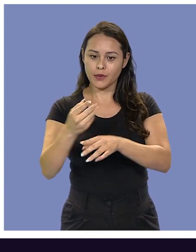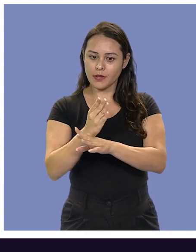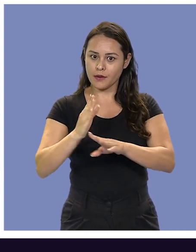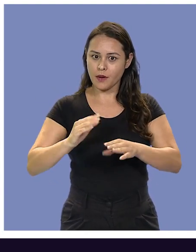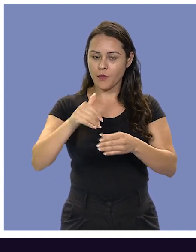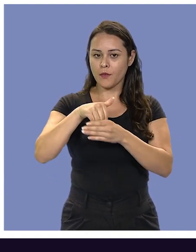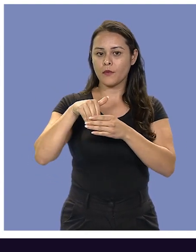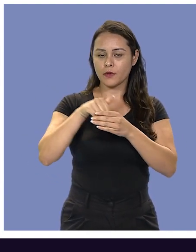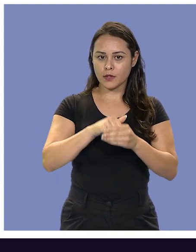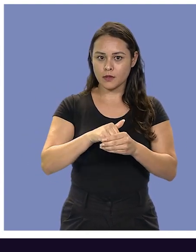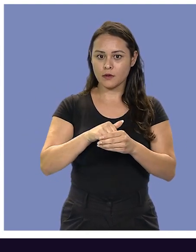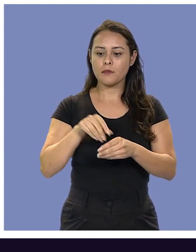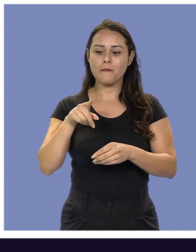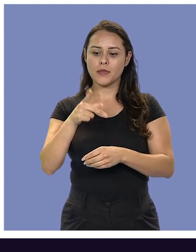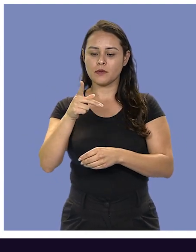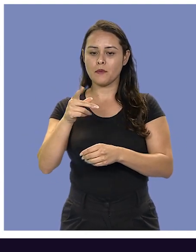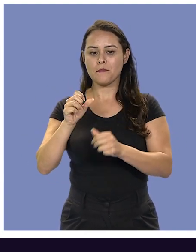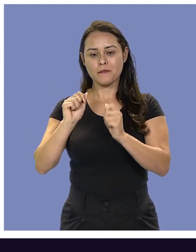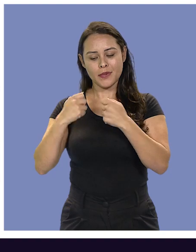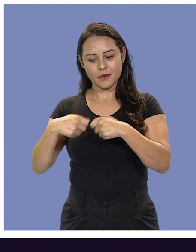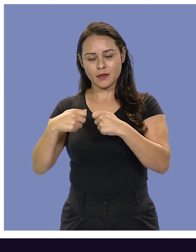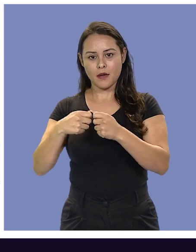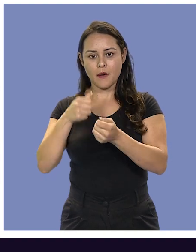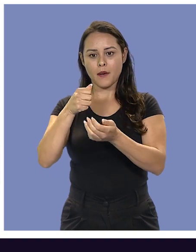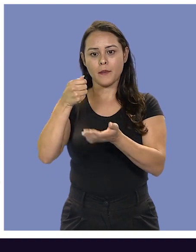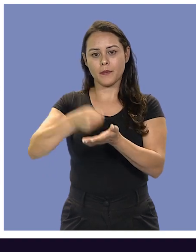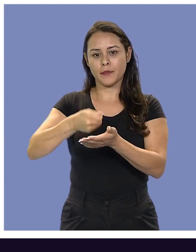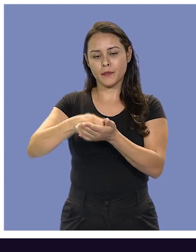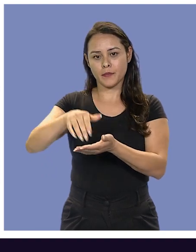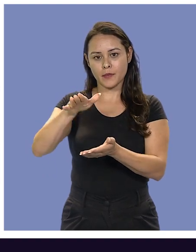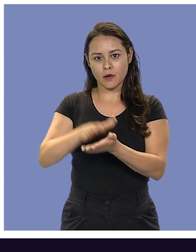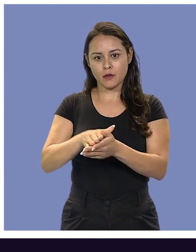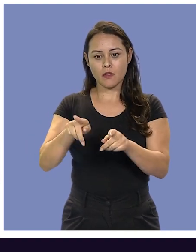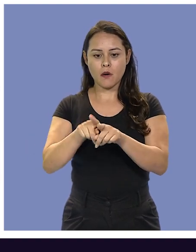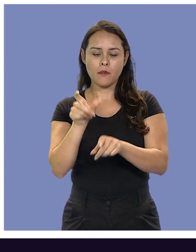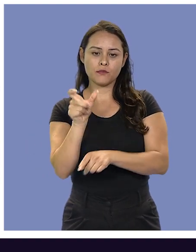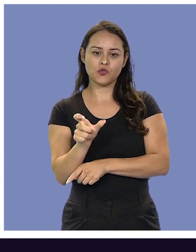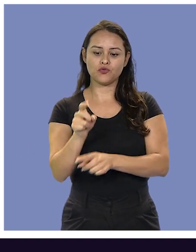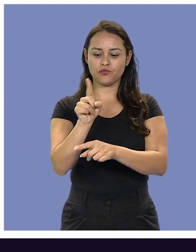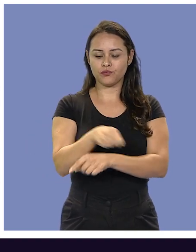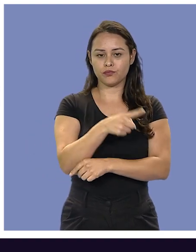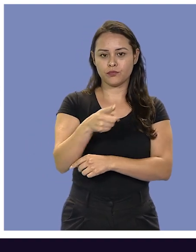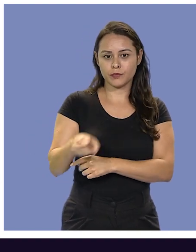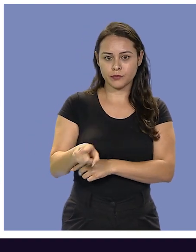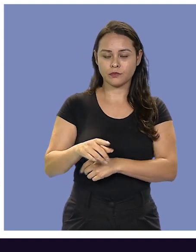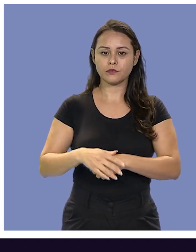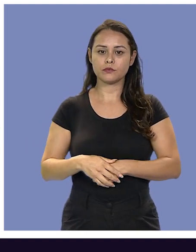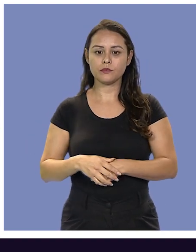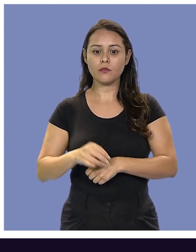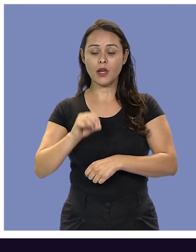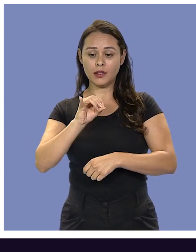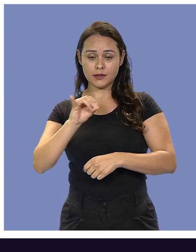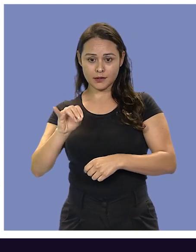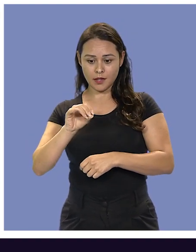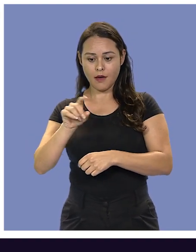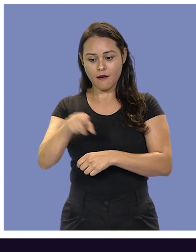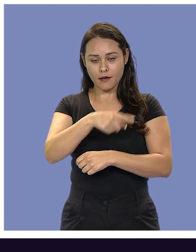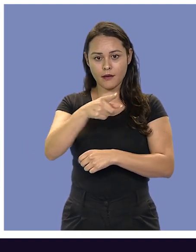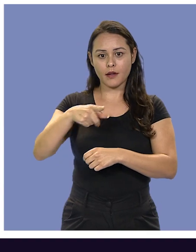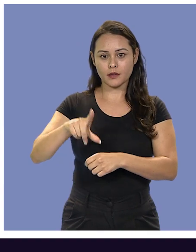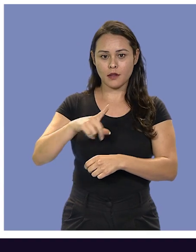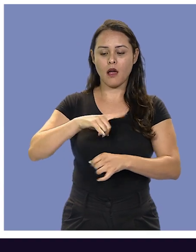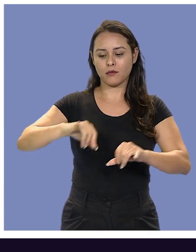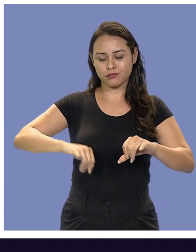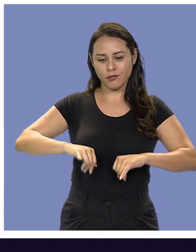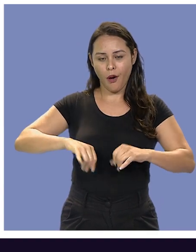de ir às urnas, aí essa pessoa pode ter que pagar multa e pode também ter o título cancelado. E aí quem tem o título